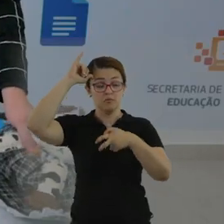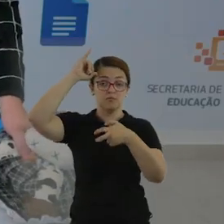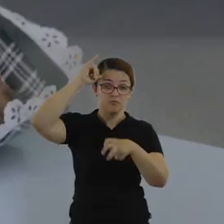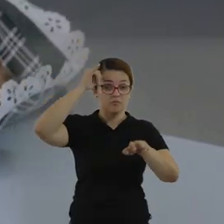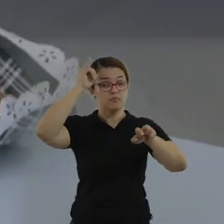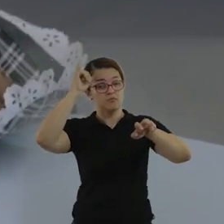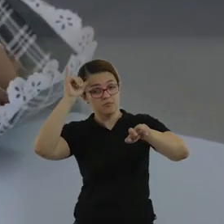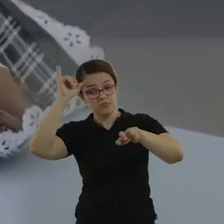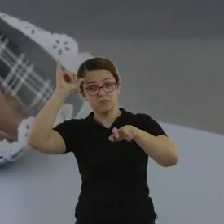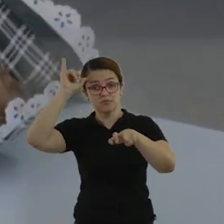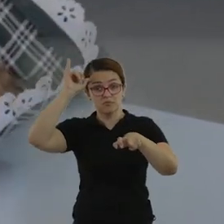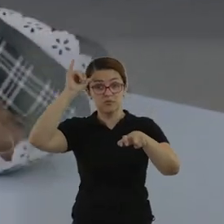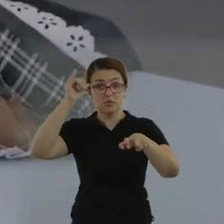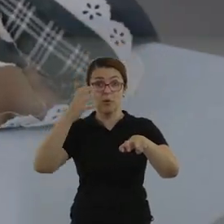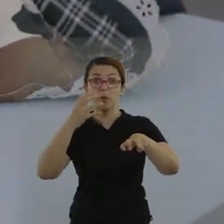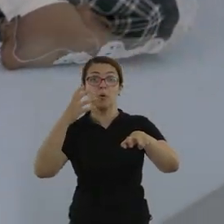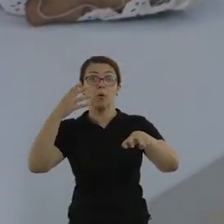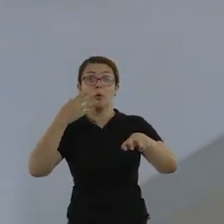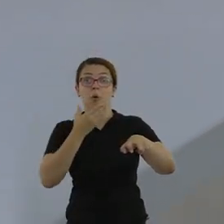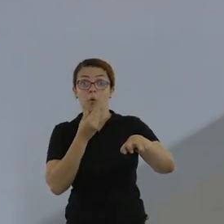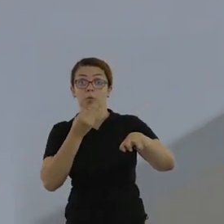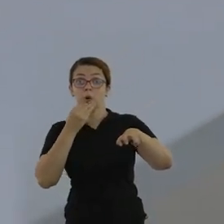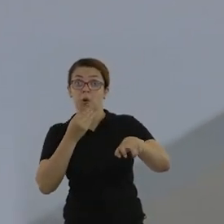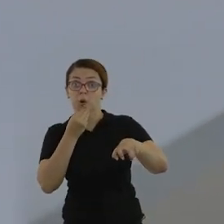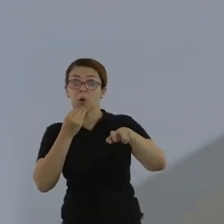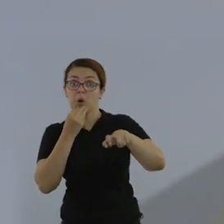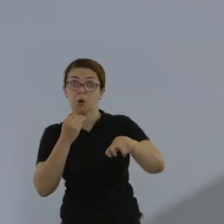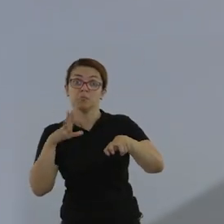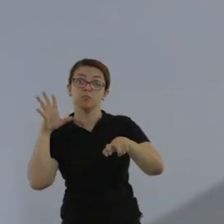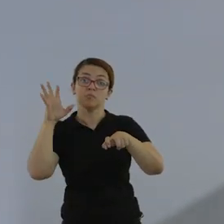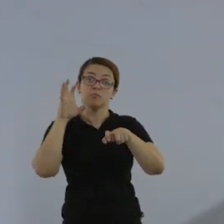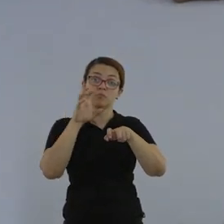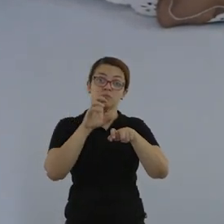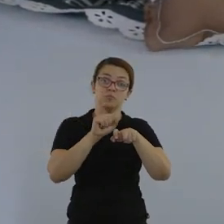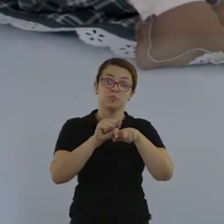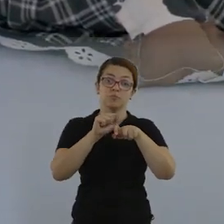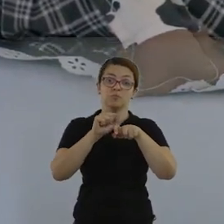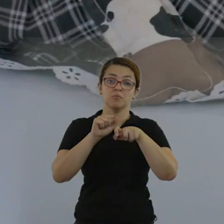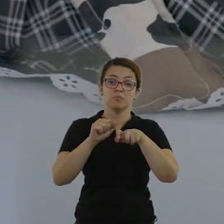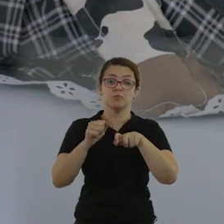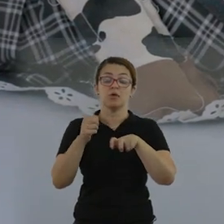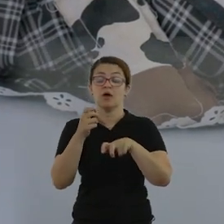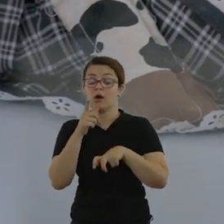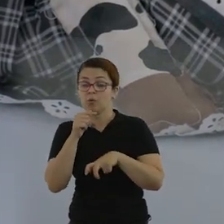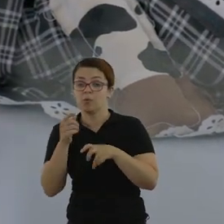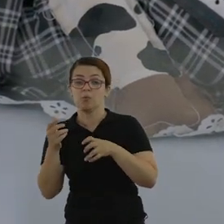água,